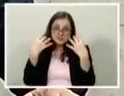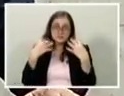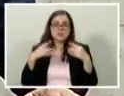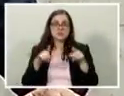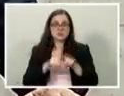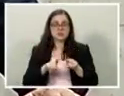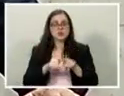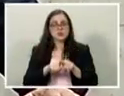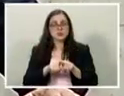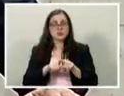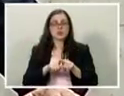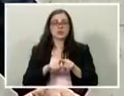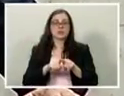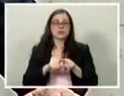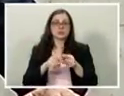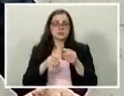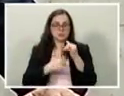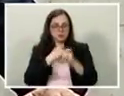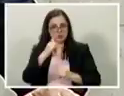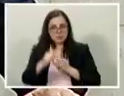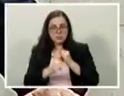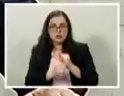Oficial e demais.